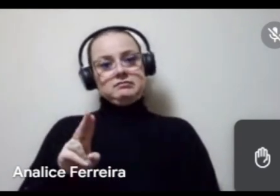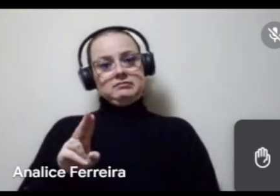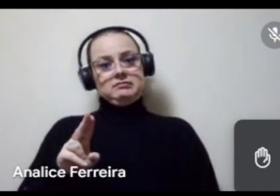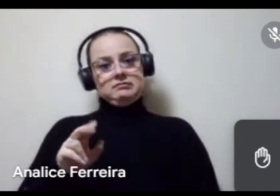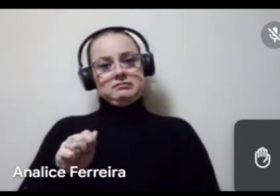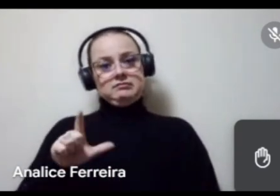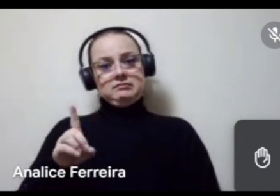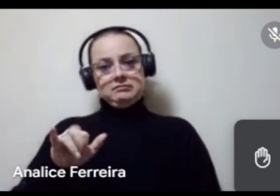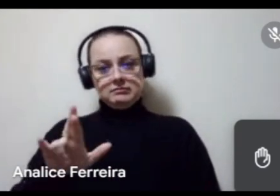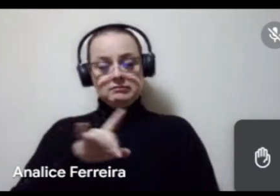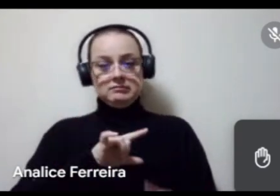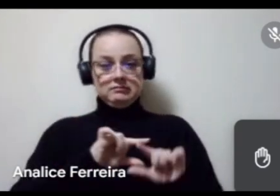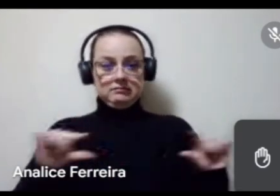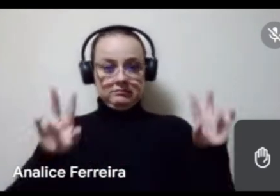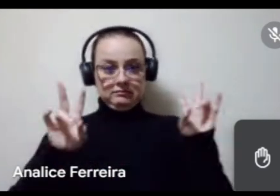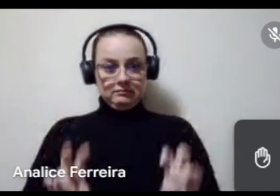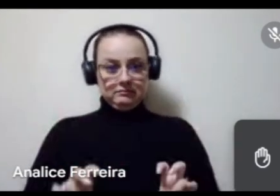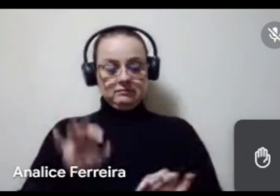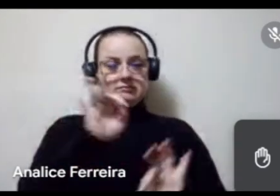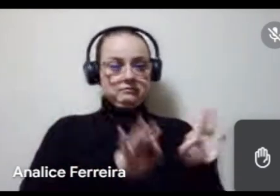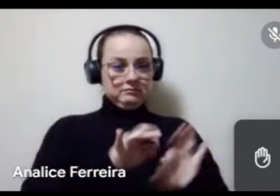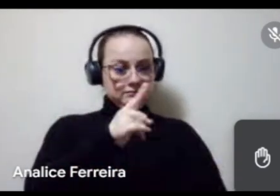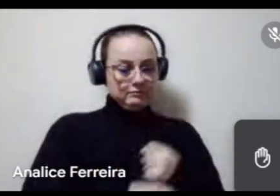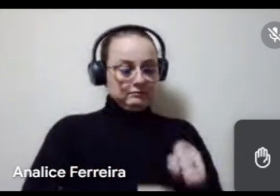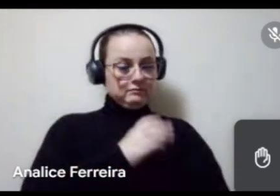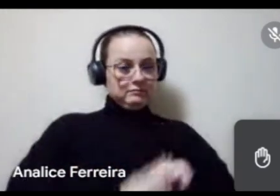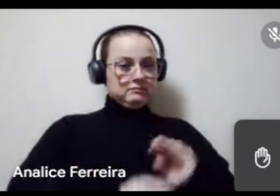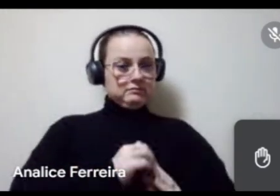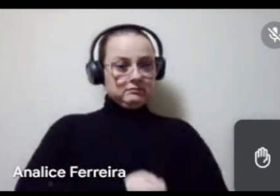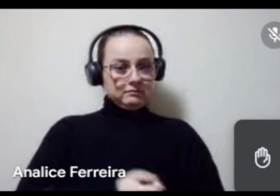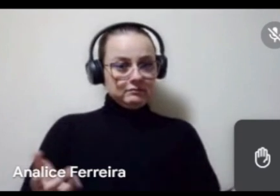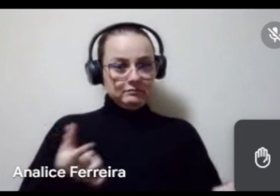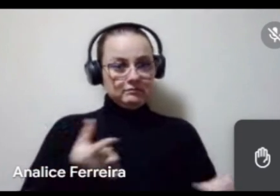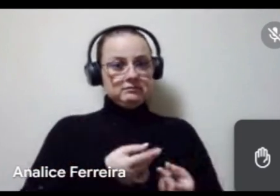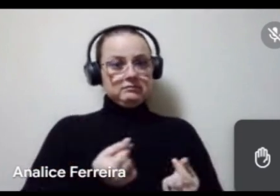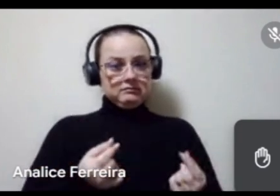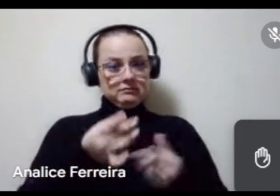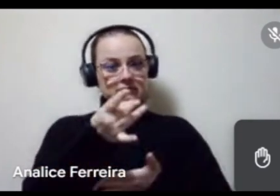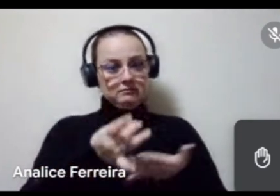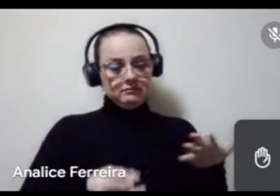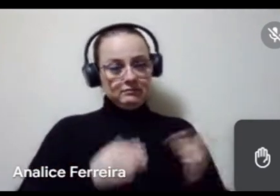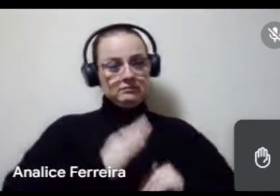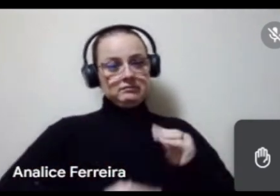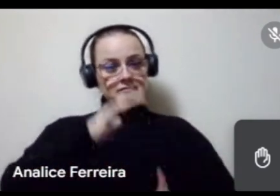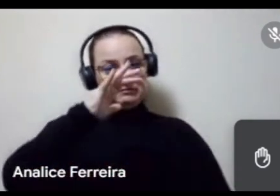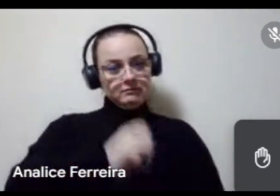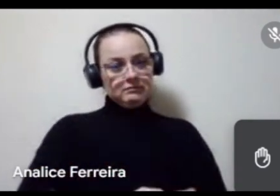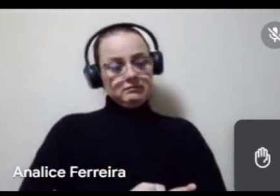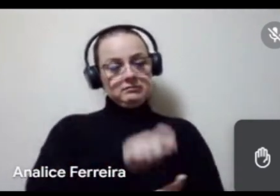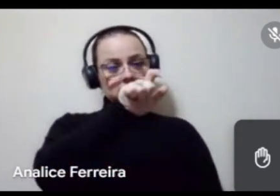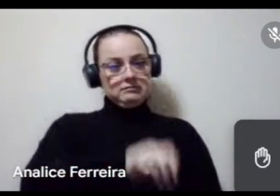trecho, o plano anual de aplicação dos recursos é o detalhamento do plano de ação cadastrado pelo ente